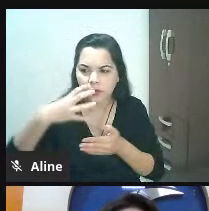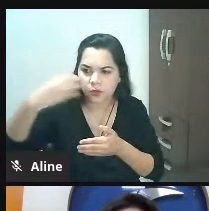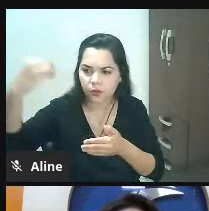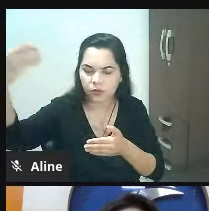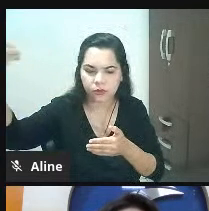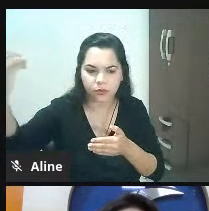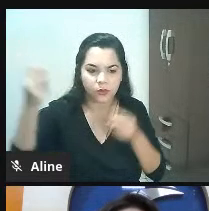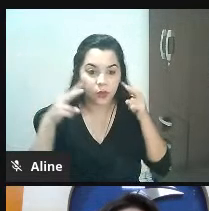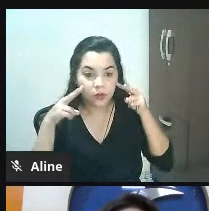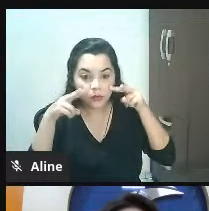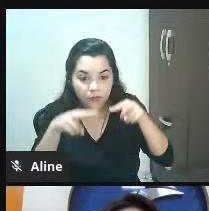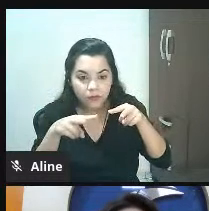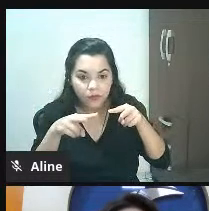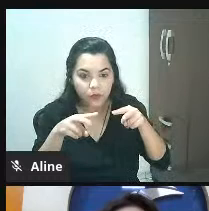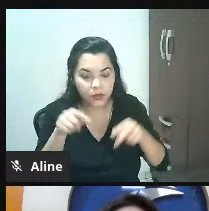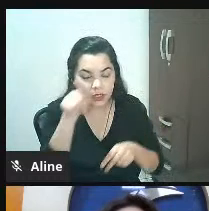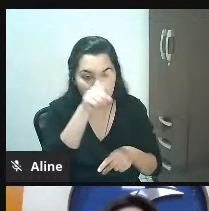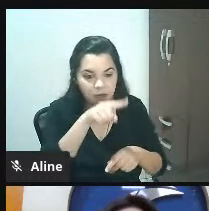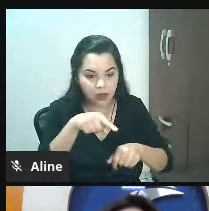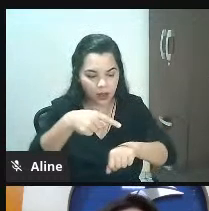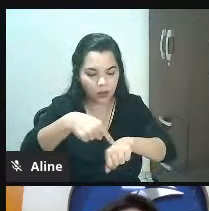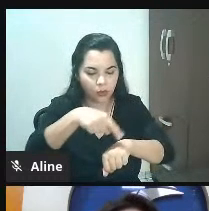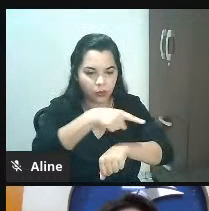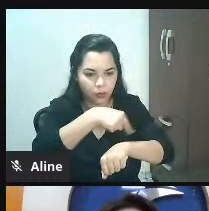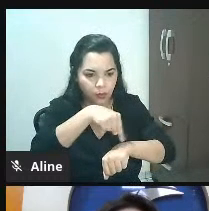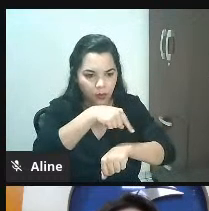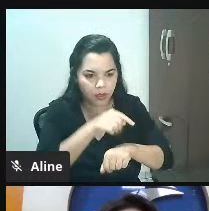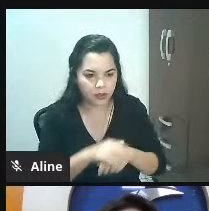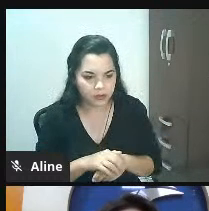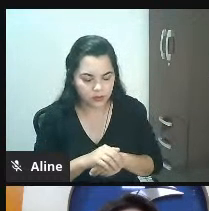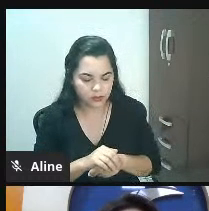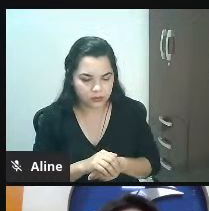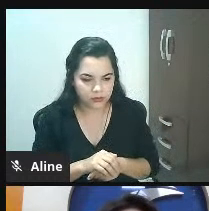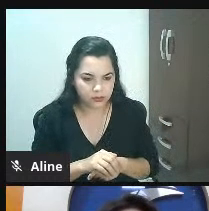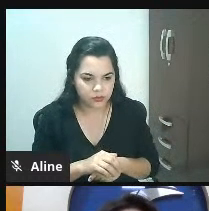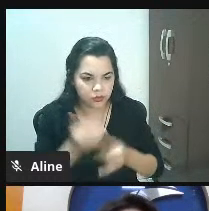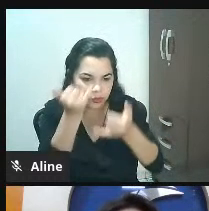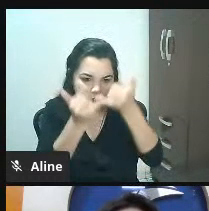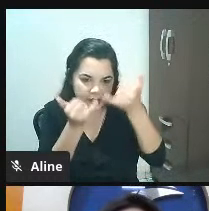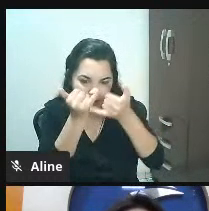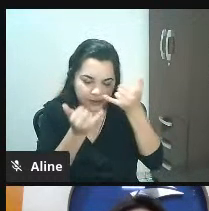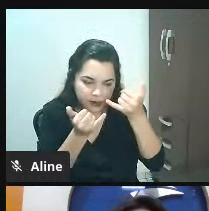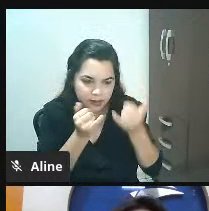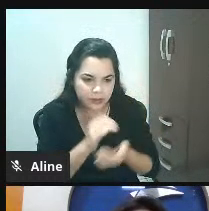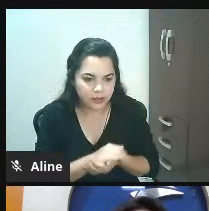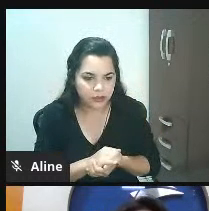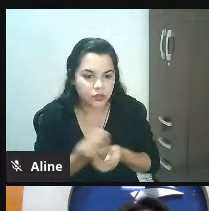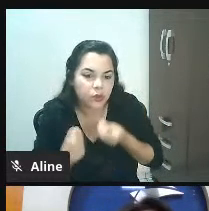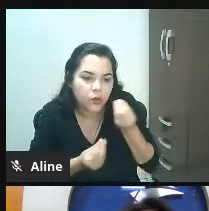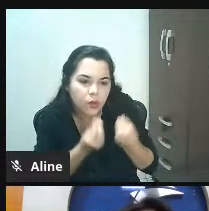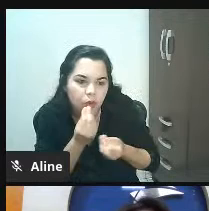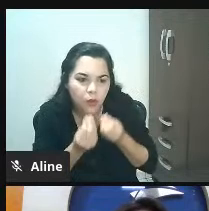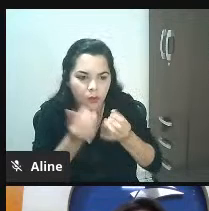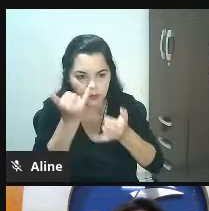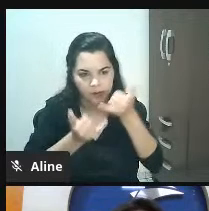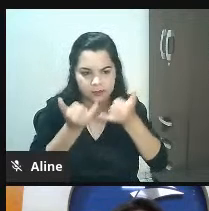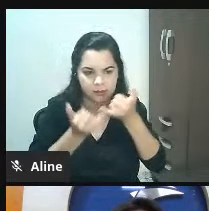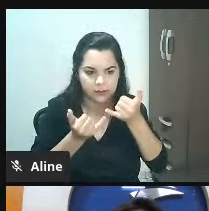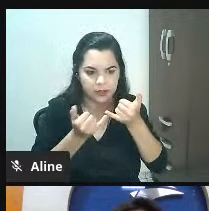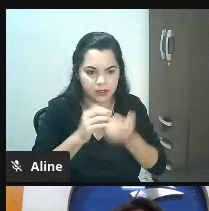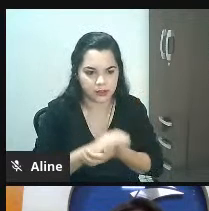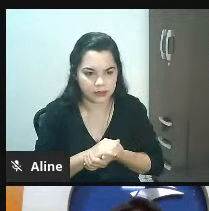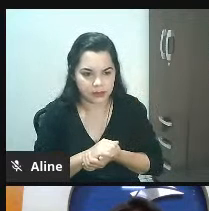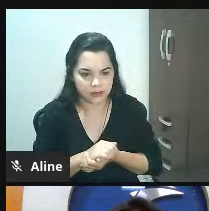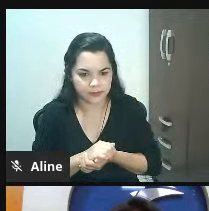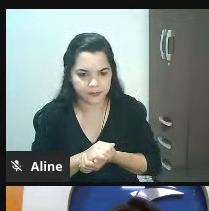de reloginho que tem ali na frente do avião. Quais são os reloginhos de uma loja? Se chamam indicadores de